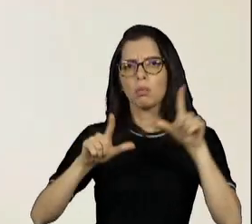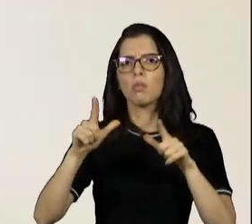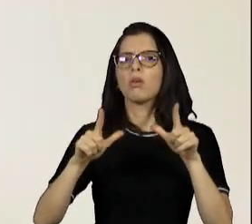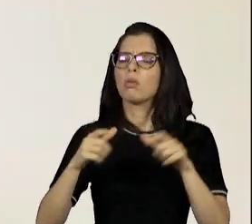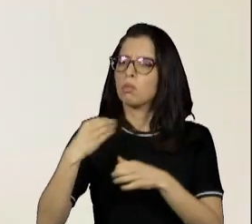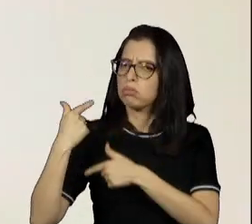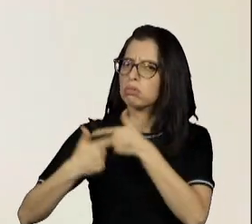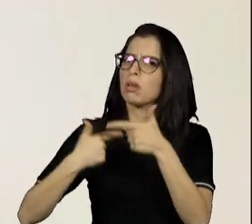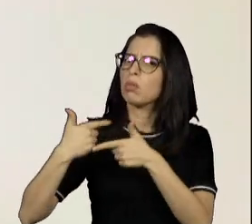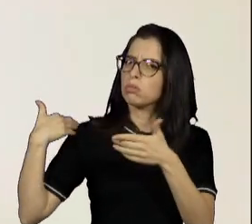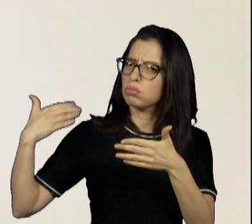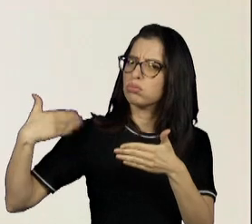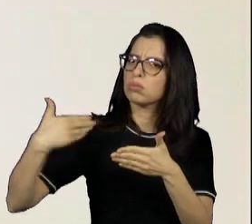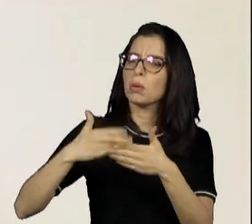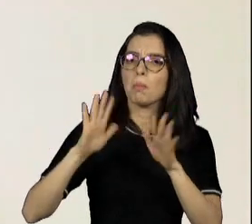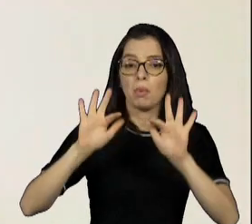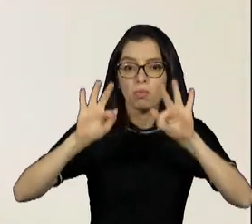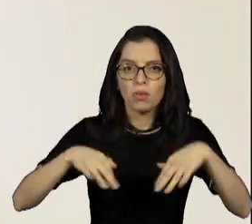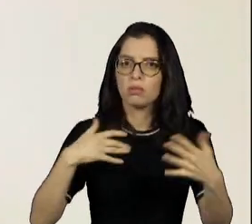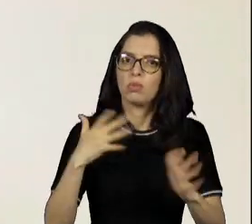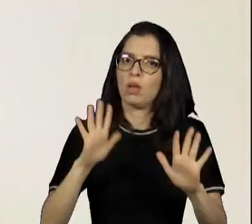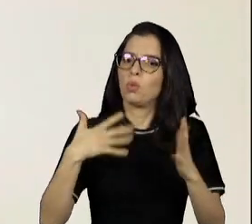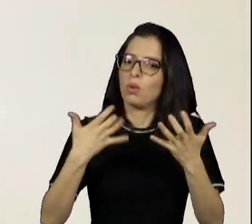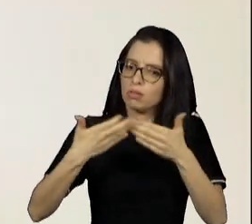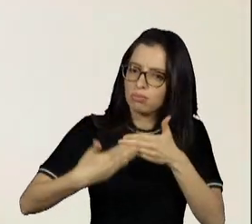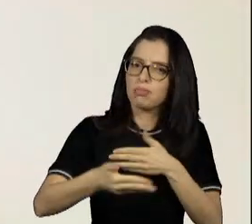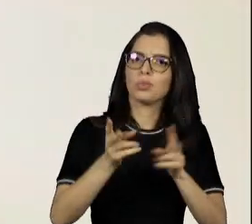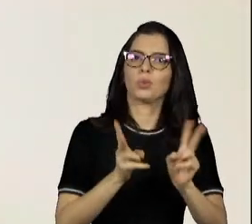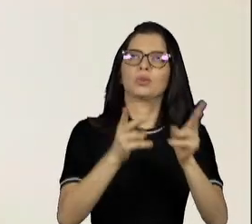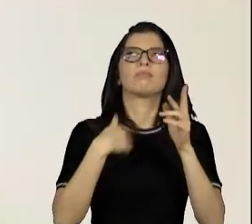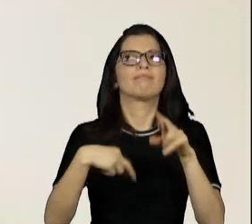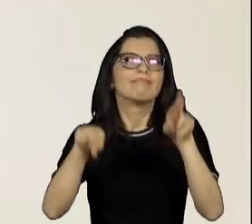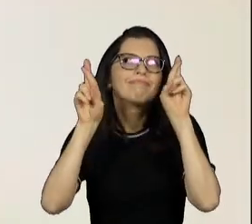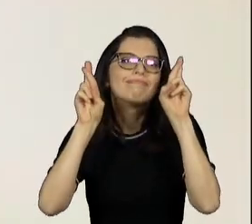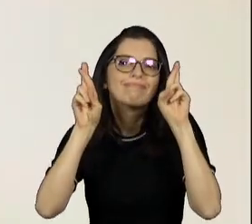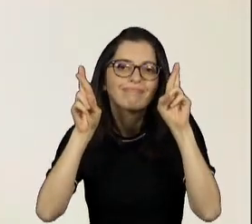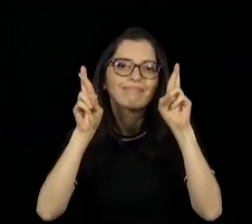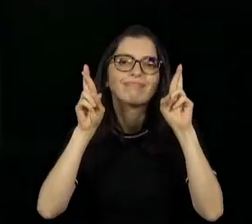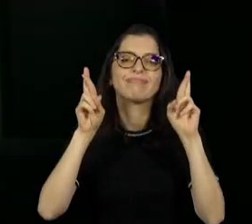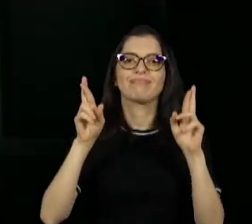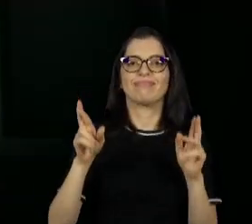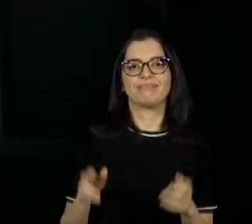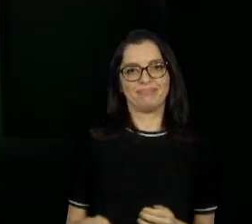e espero que não sejam os últimos, porque ainda pretendo fazer algumas coisas para a televisão.